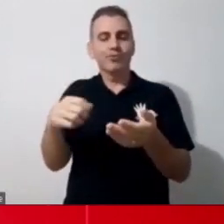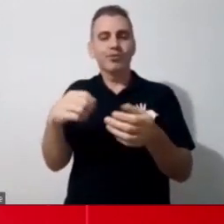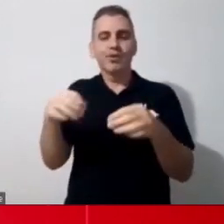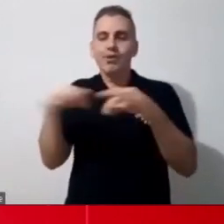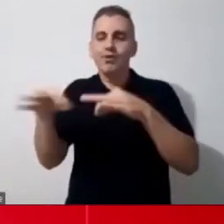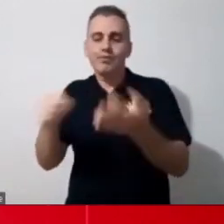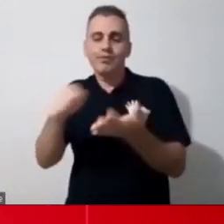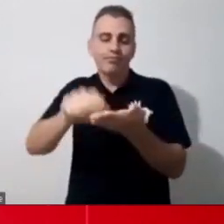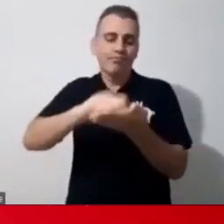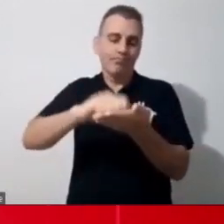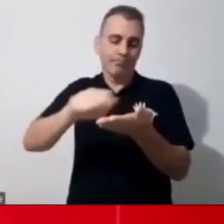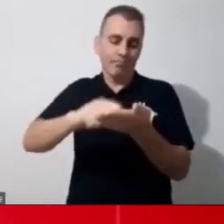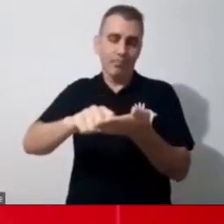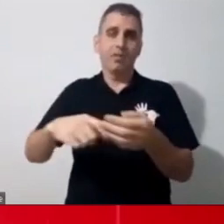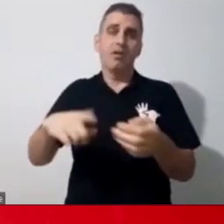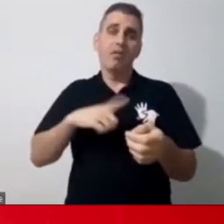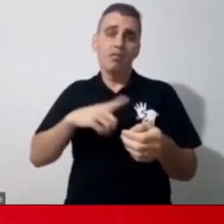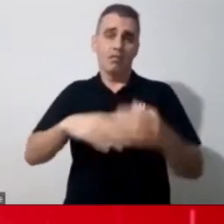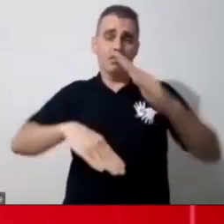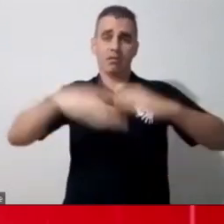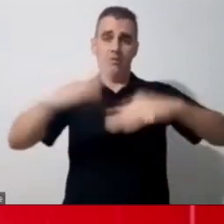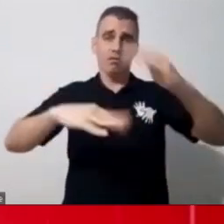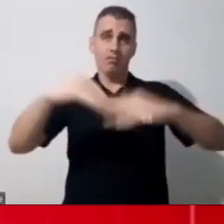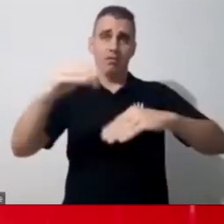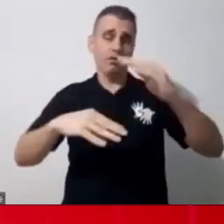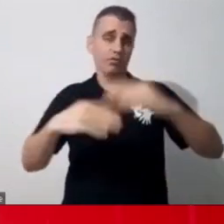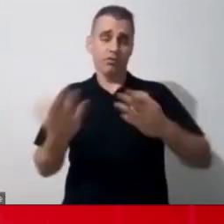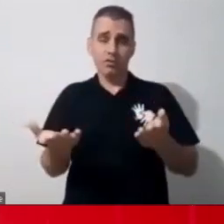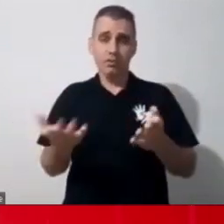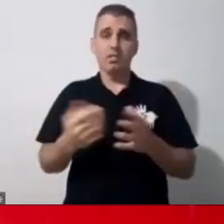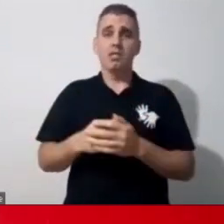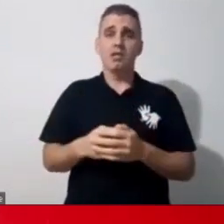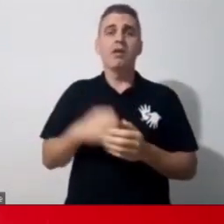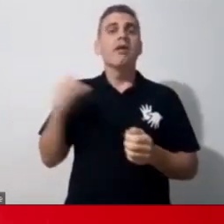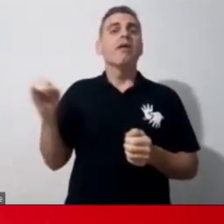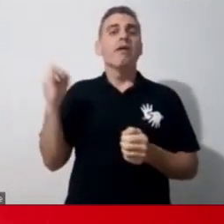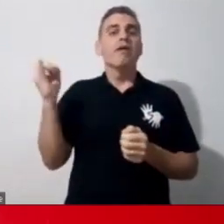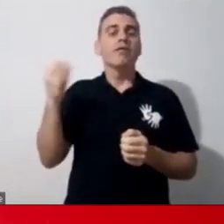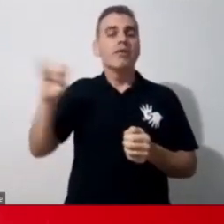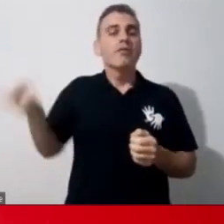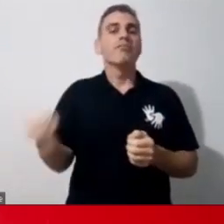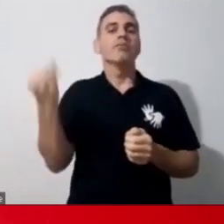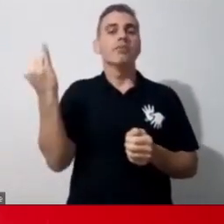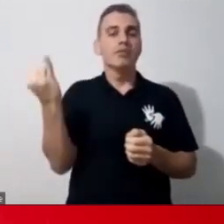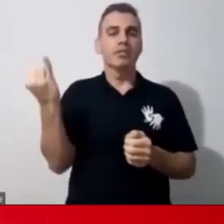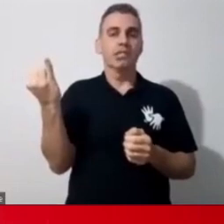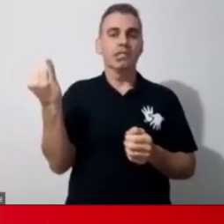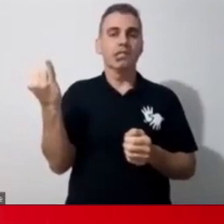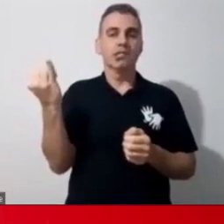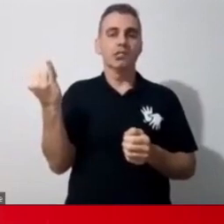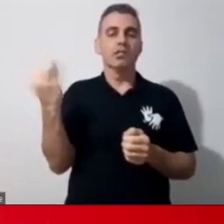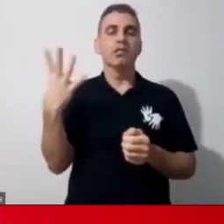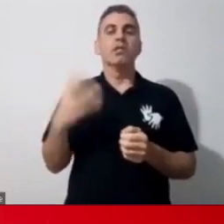prática todinha lá dentro com eles. Então, é uma oportunidade muito grande de explorar esse espaço, né?